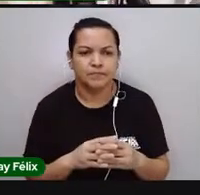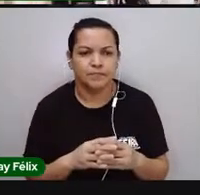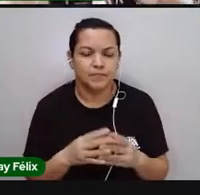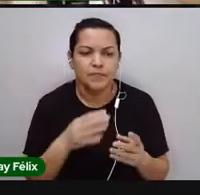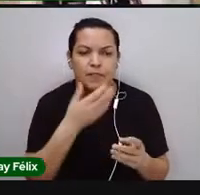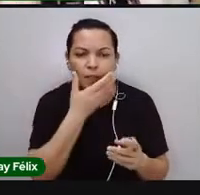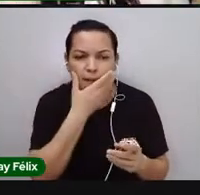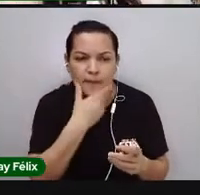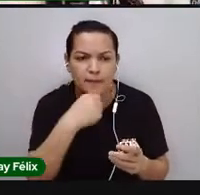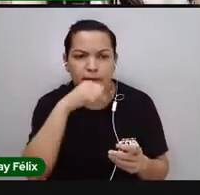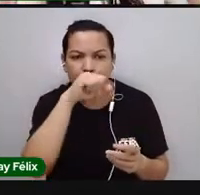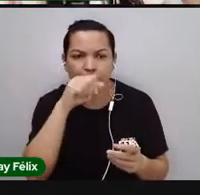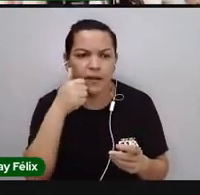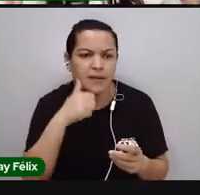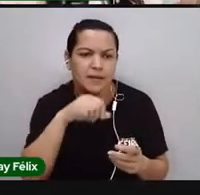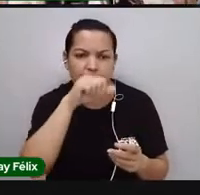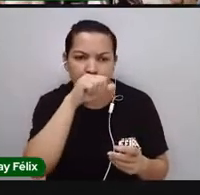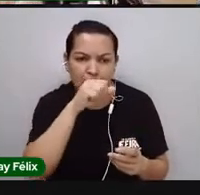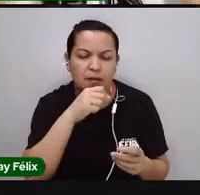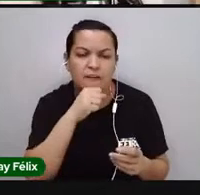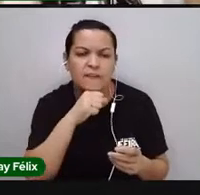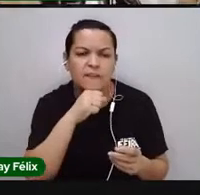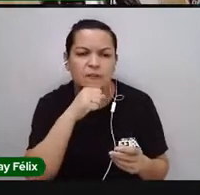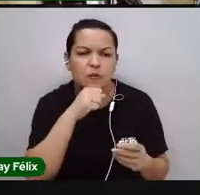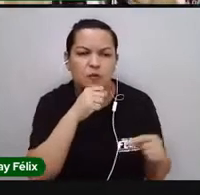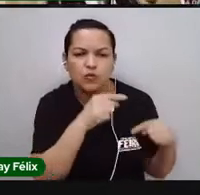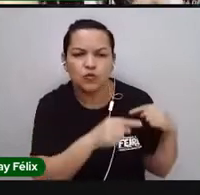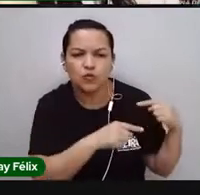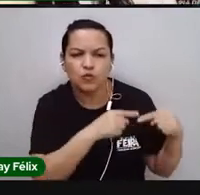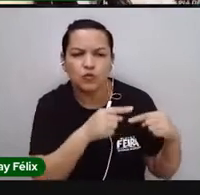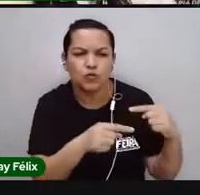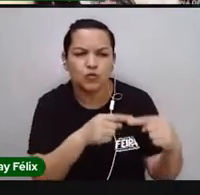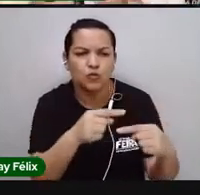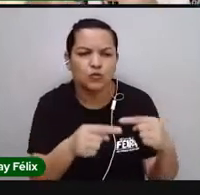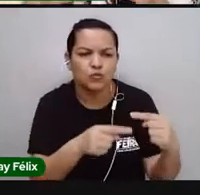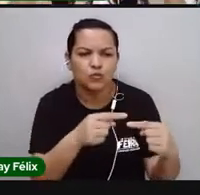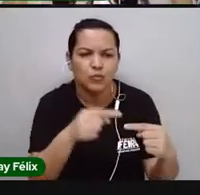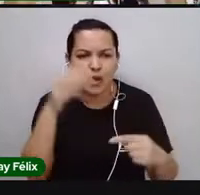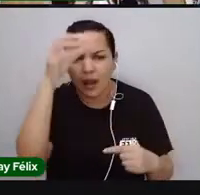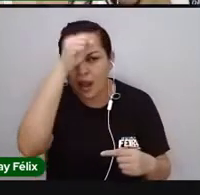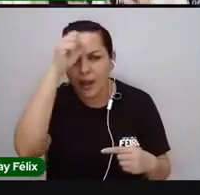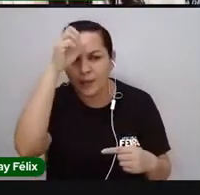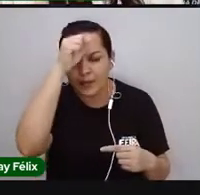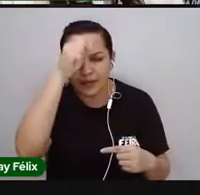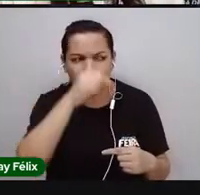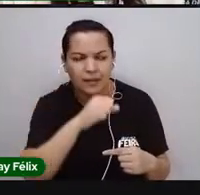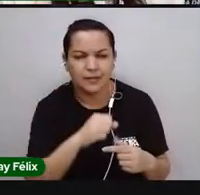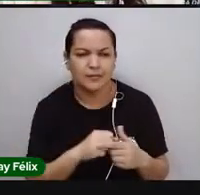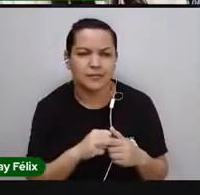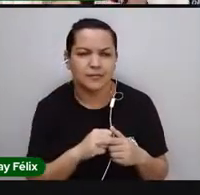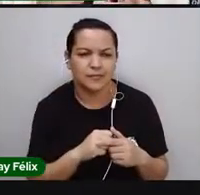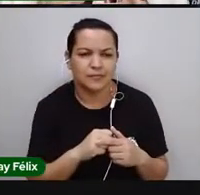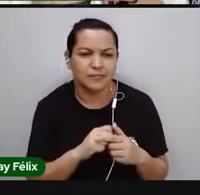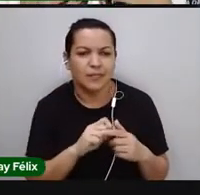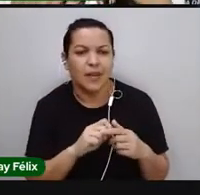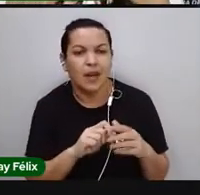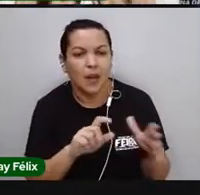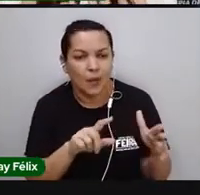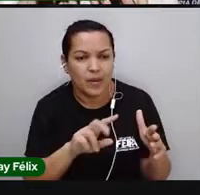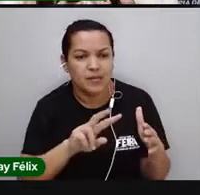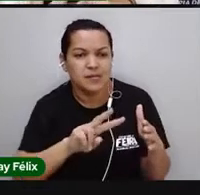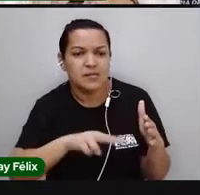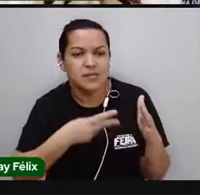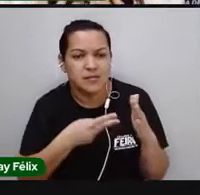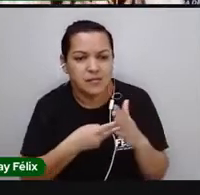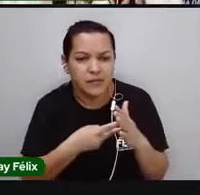nossos pais, pelos nossos avós e que nós fomos aprendendo. Isso vai gerando uma cultura. Essa